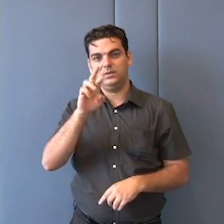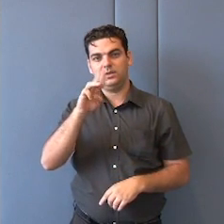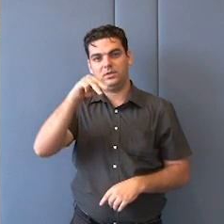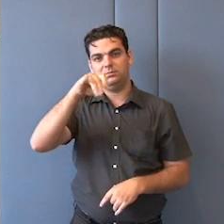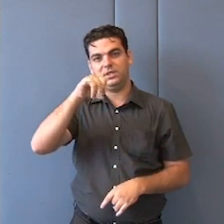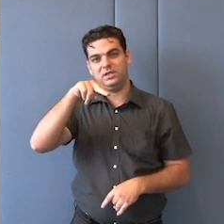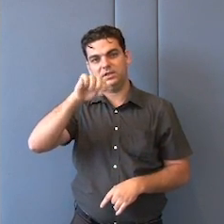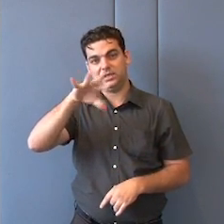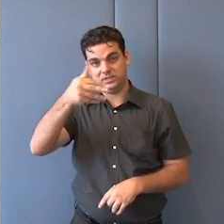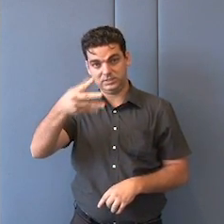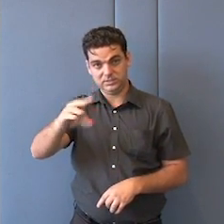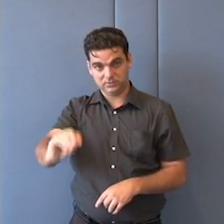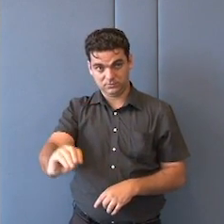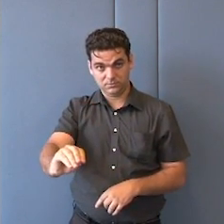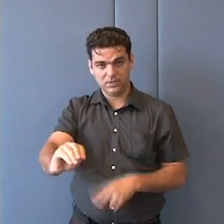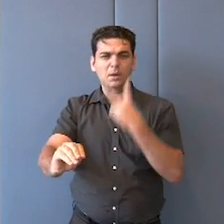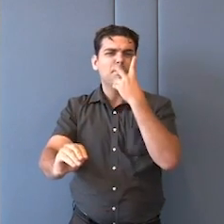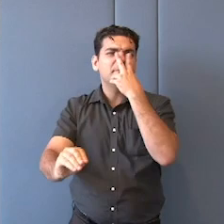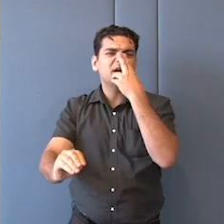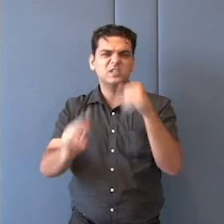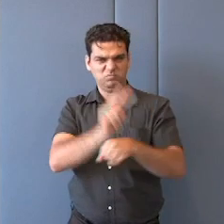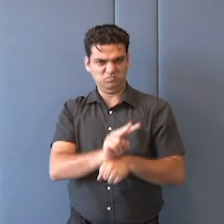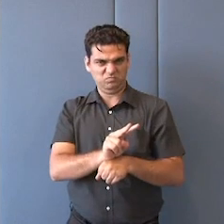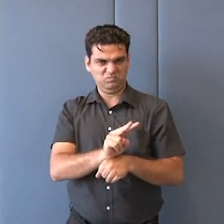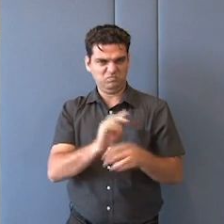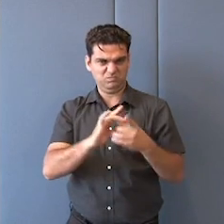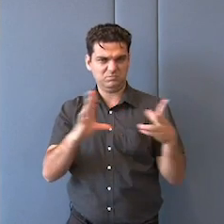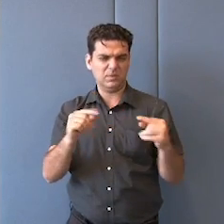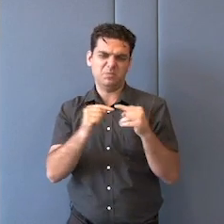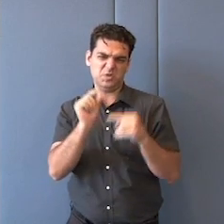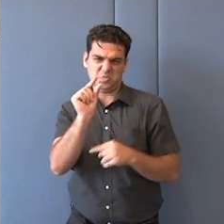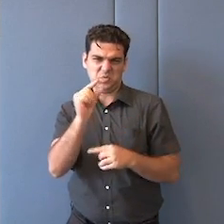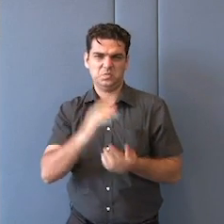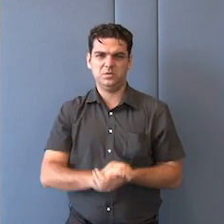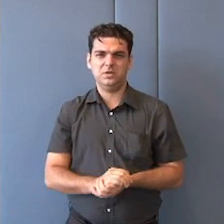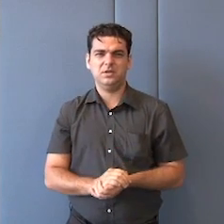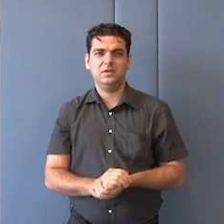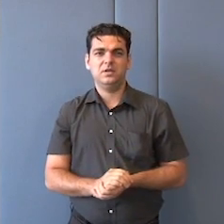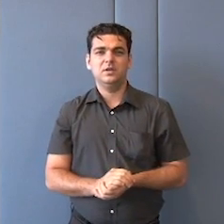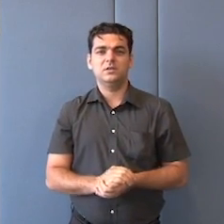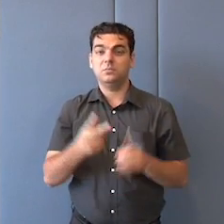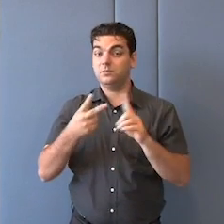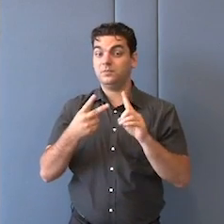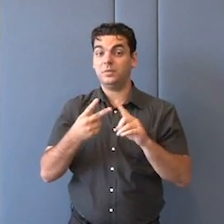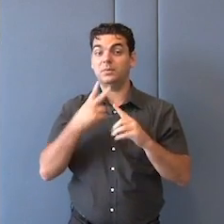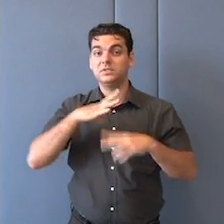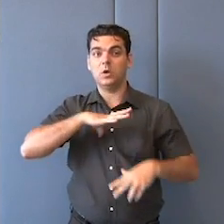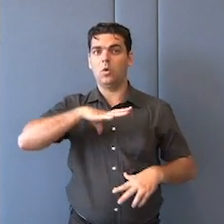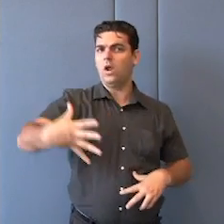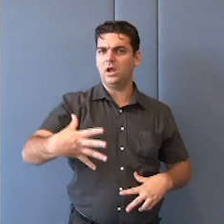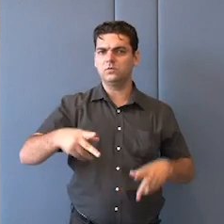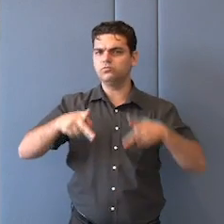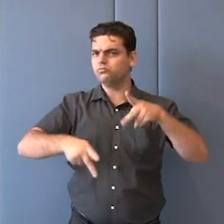Muito relacionado com o anterior também, com independência, com soberania, com nacionalidade. Então, a autodeterminação dos povos, a gente pensa, assim, no